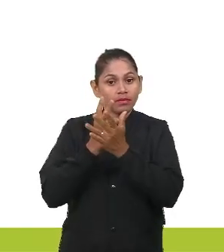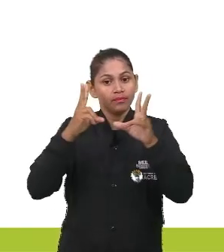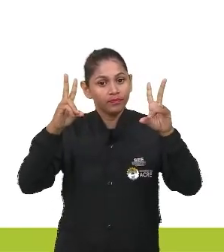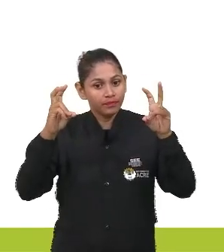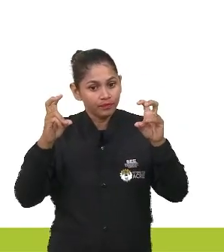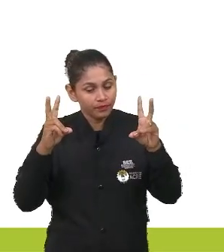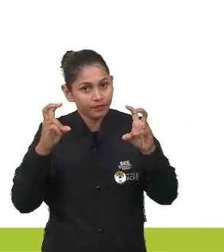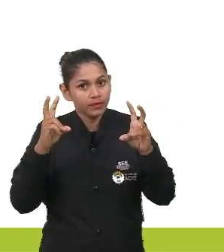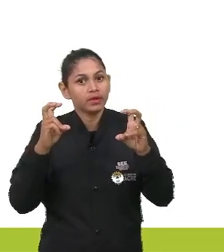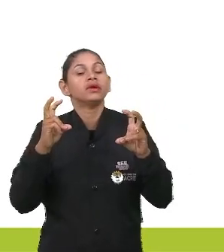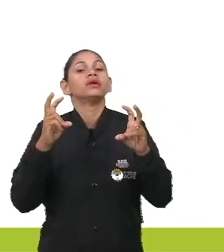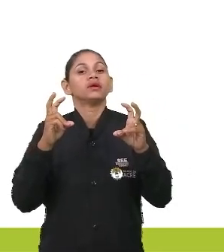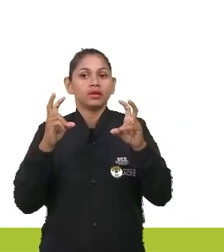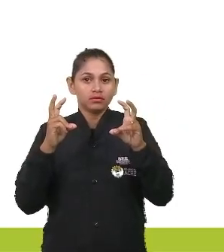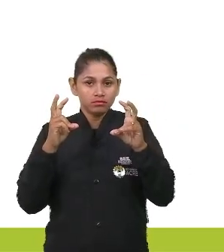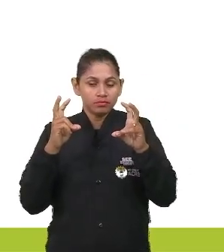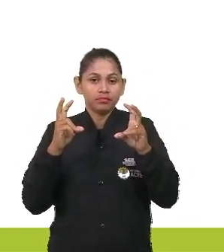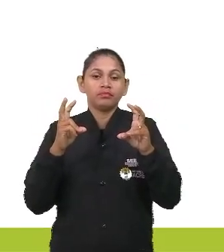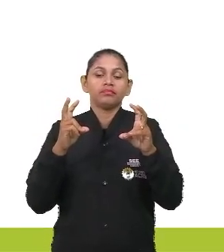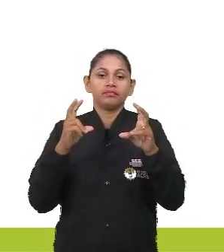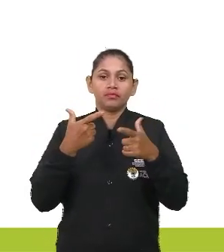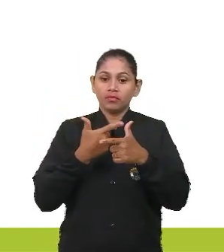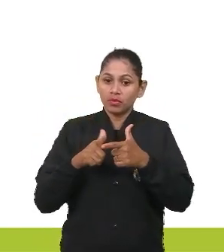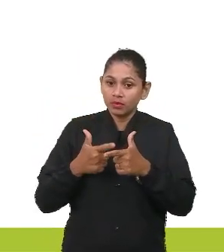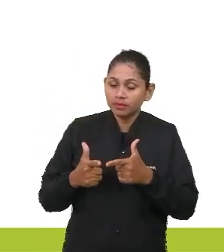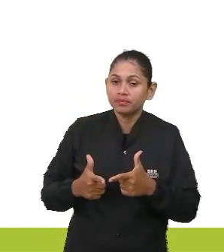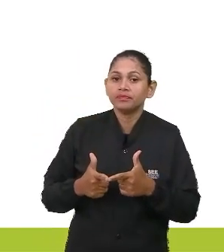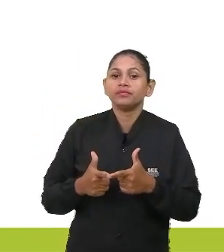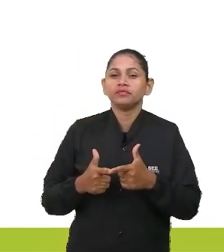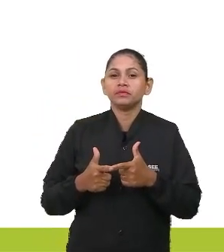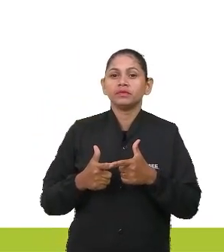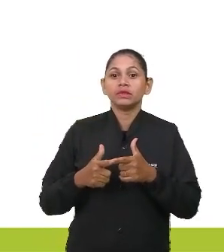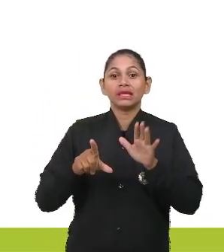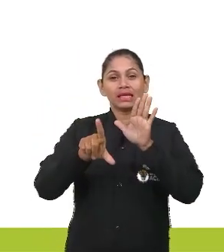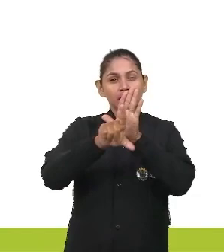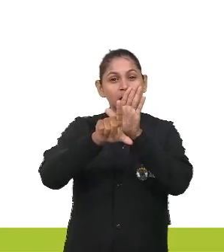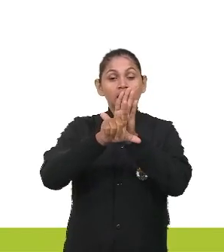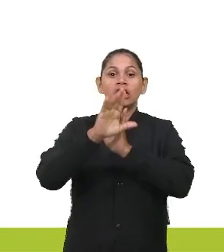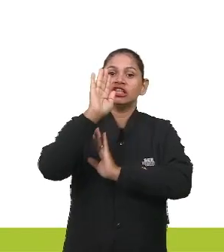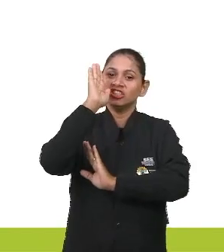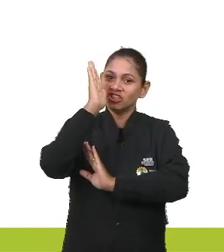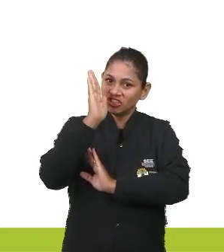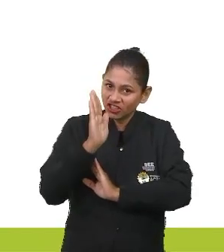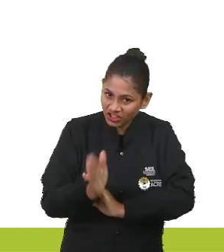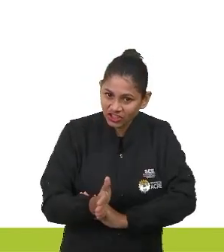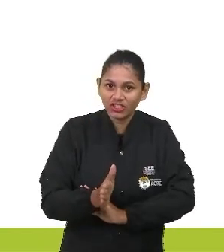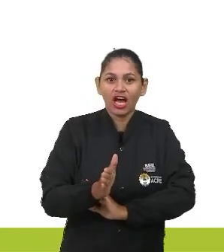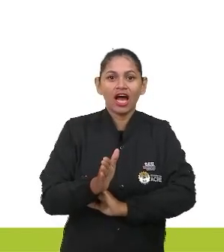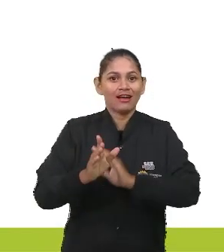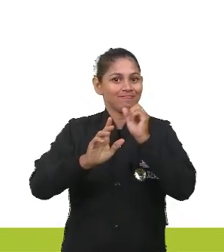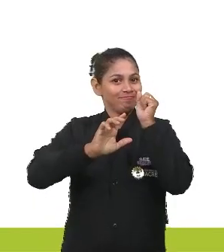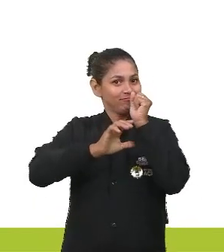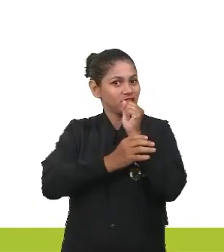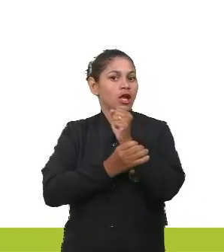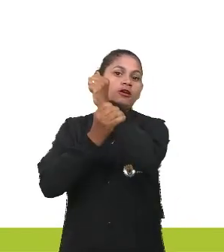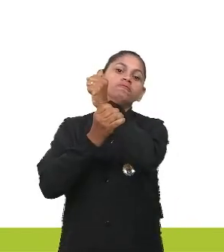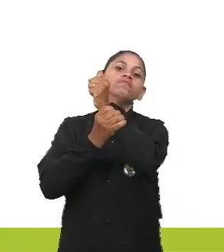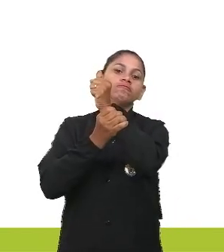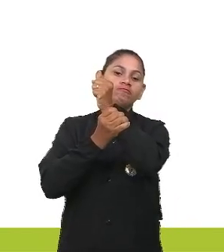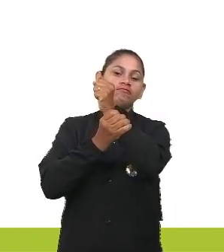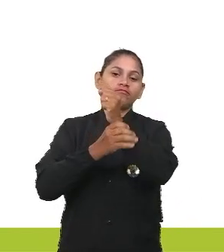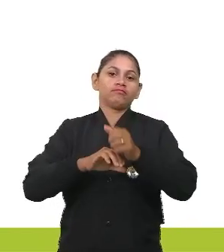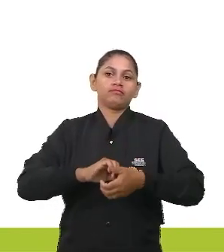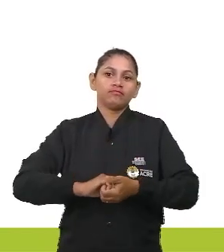são temáticas, são problemas que a lei já garante o acesso a esses direitos,